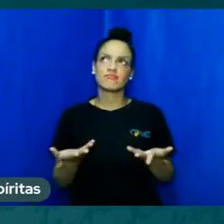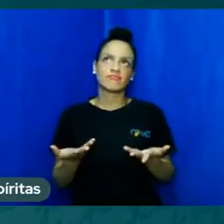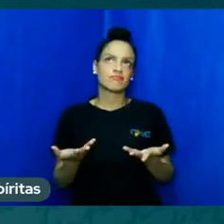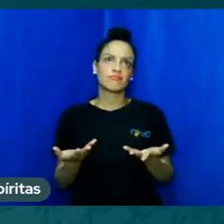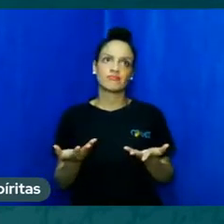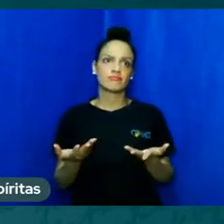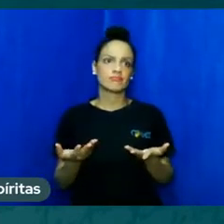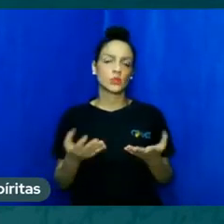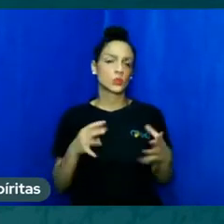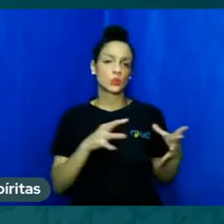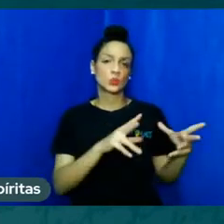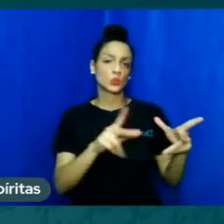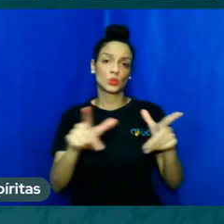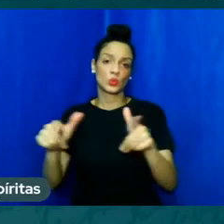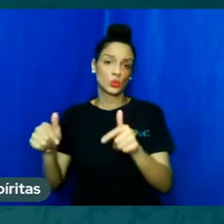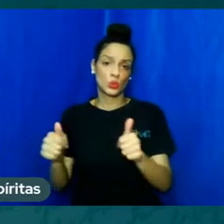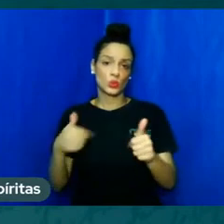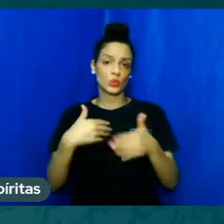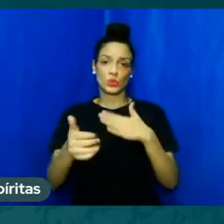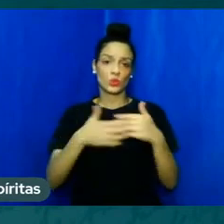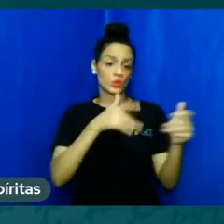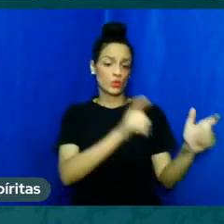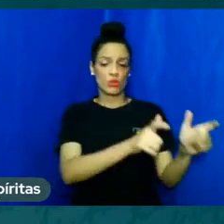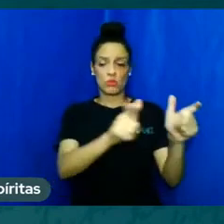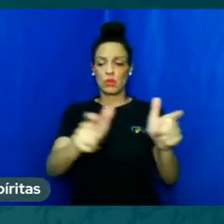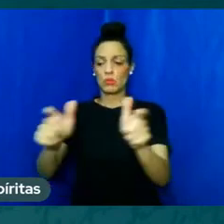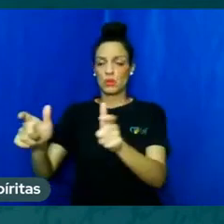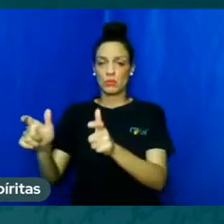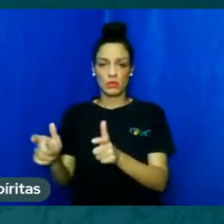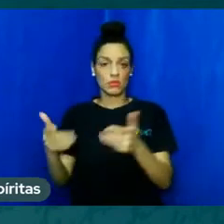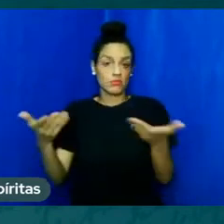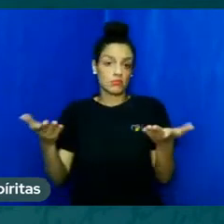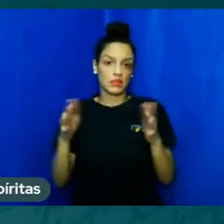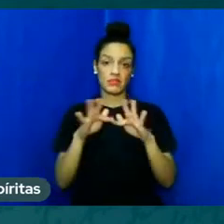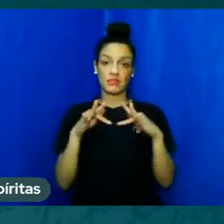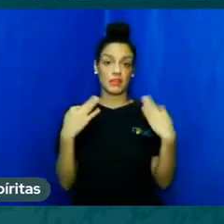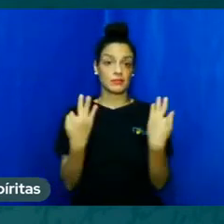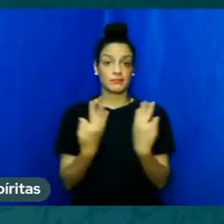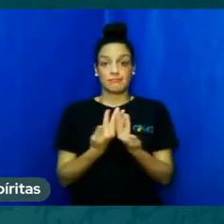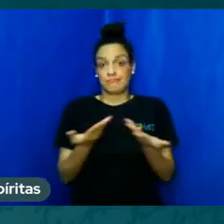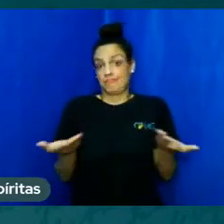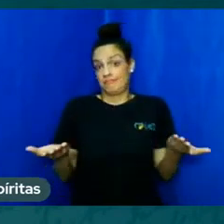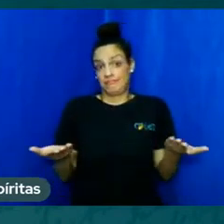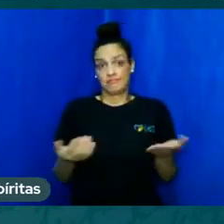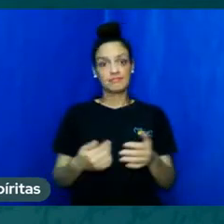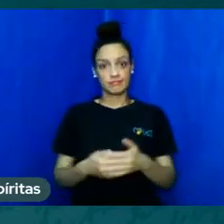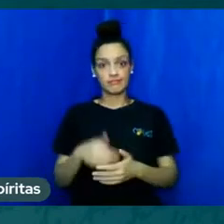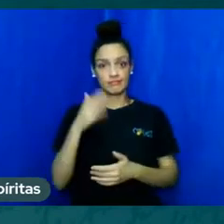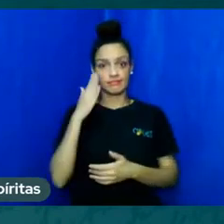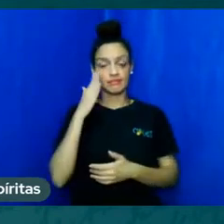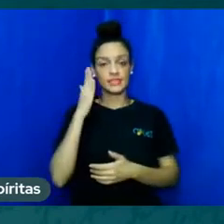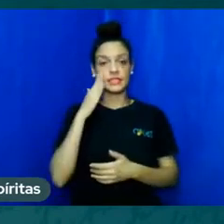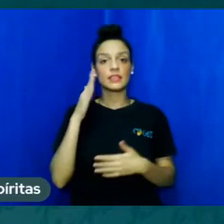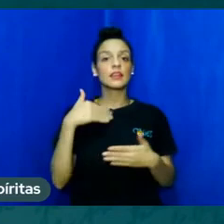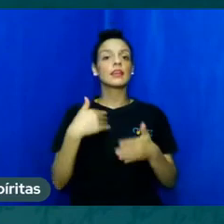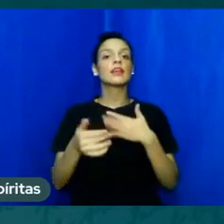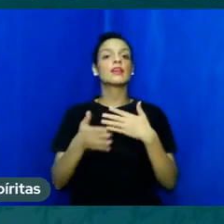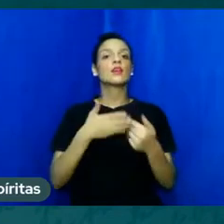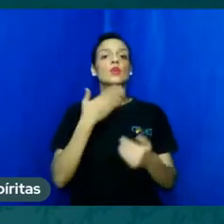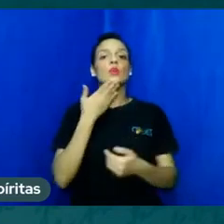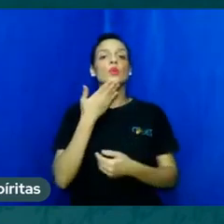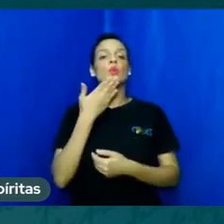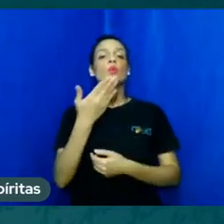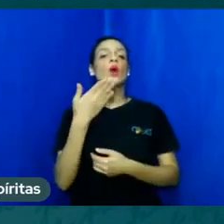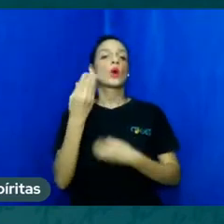políticos todos, né? Qualquer instituição, a família, né? Por melhor que seja uma instituição social,